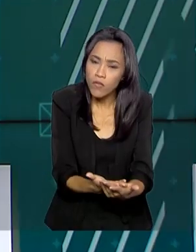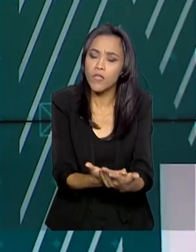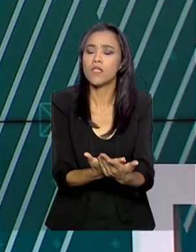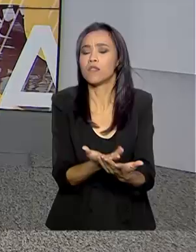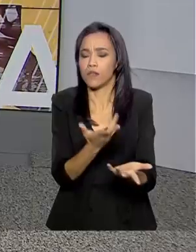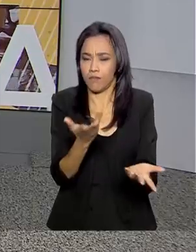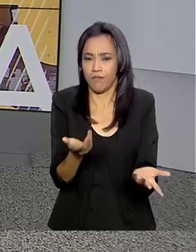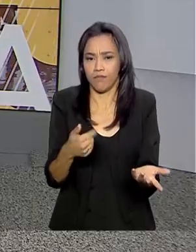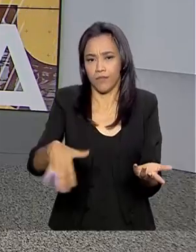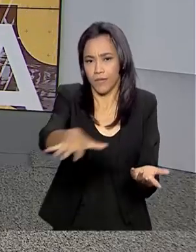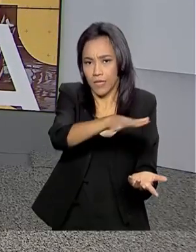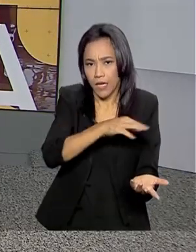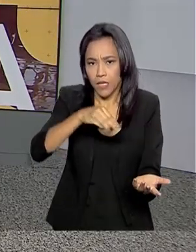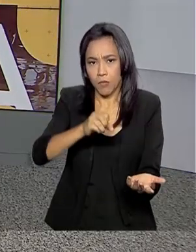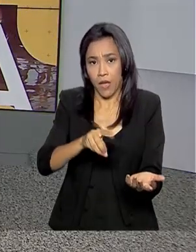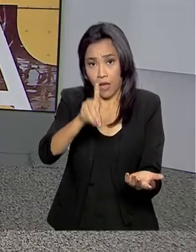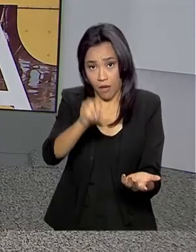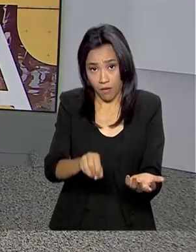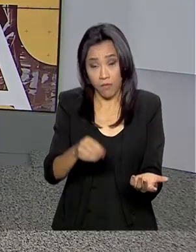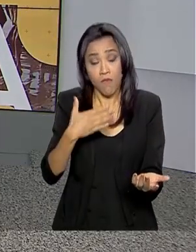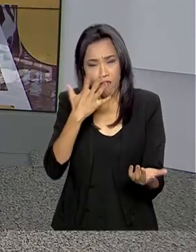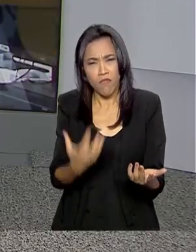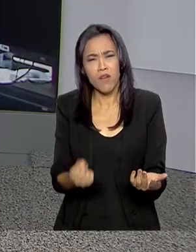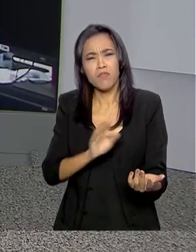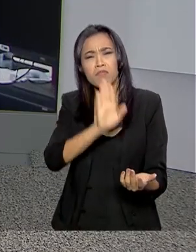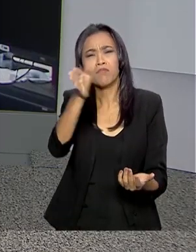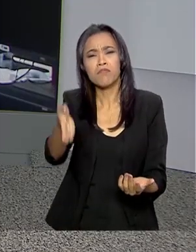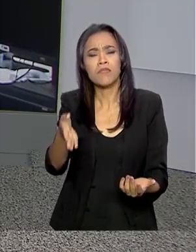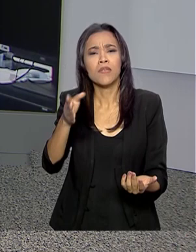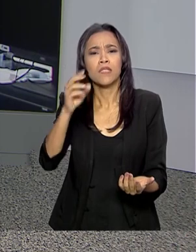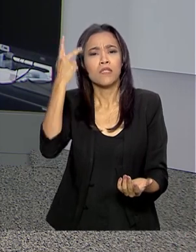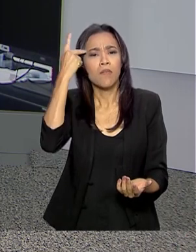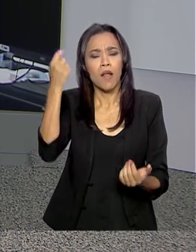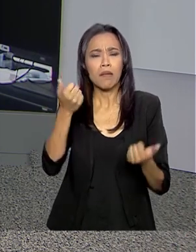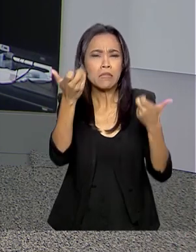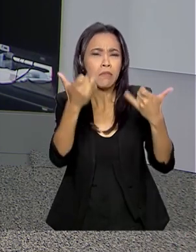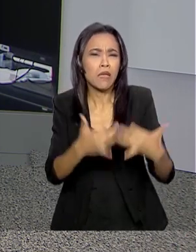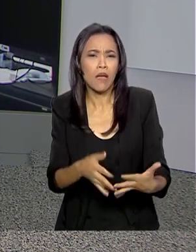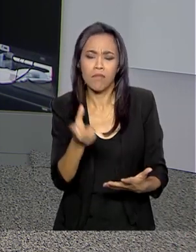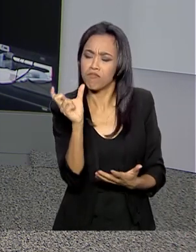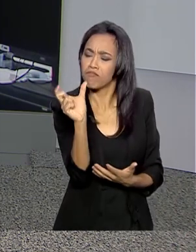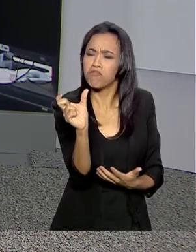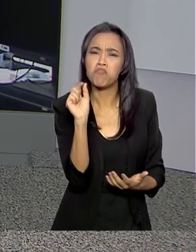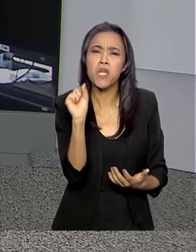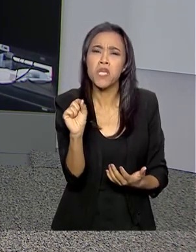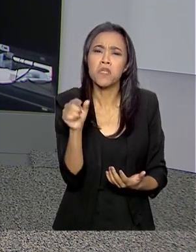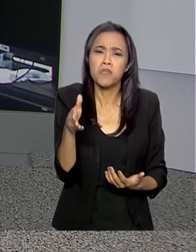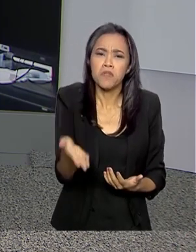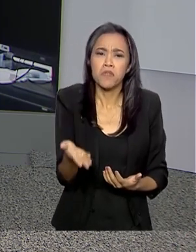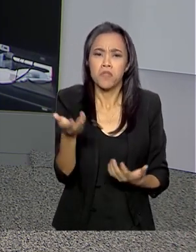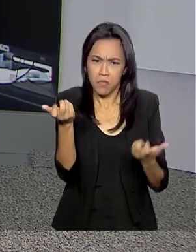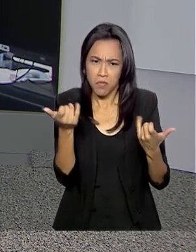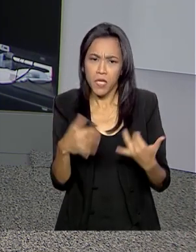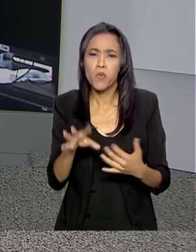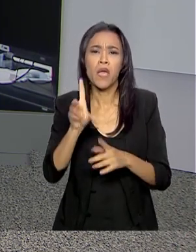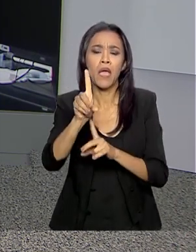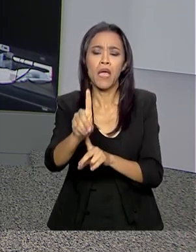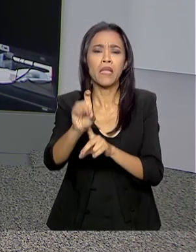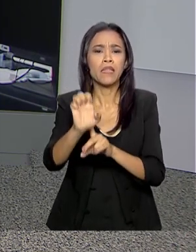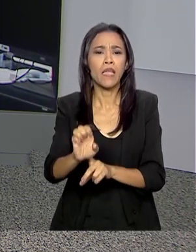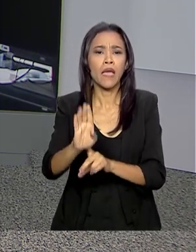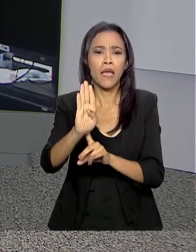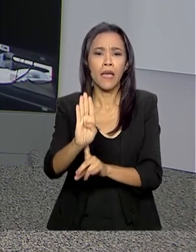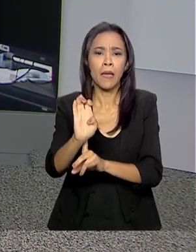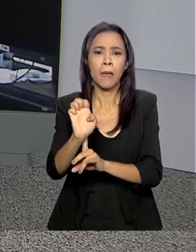governo federal. Vamos até São Paulo entender melhor sobre esse assunto com o Ricardo Ferraz. Bom dia, Ricardo. Explica para a gente primeiro o que são